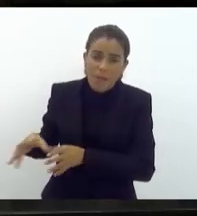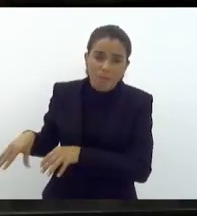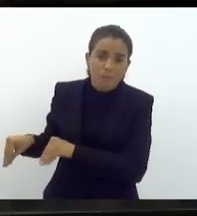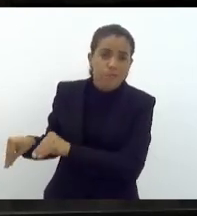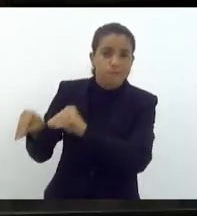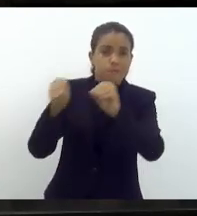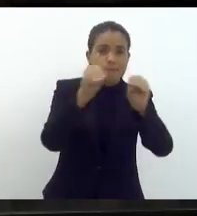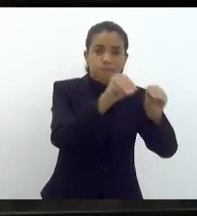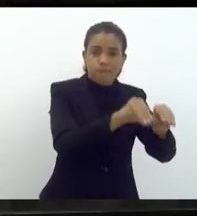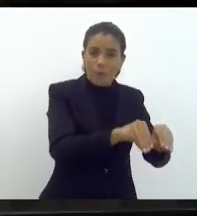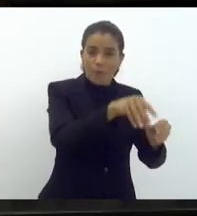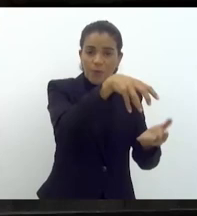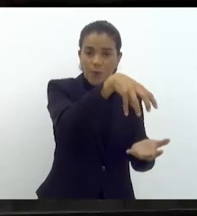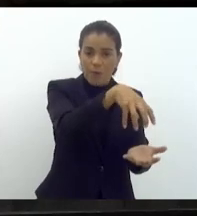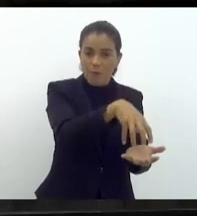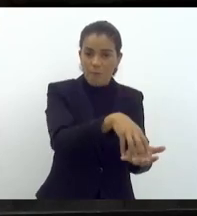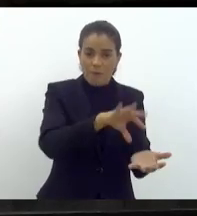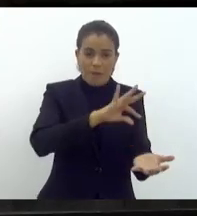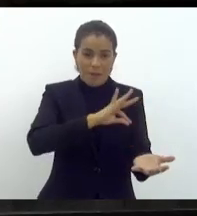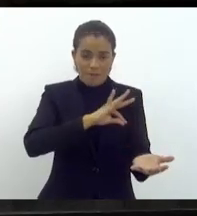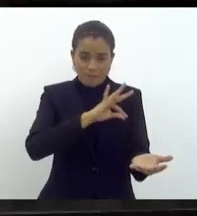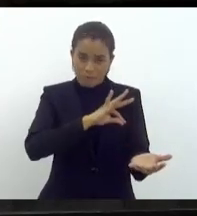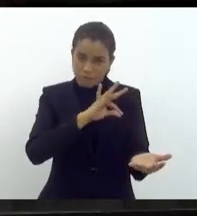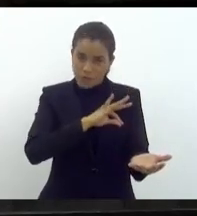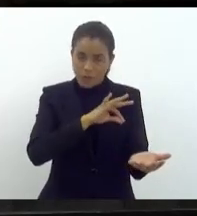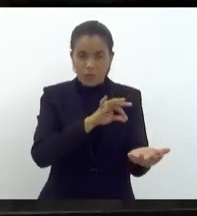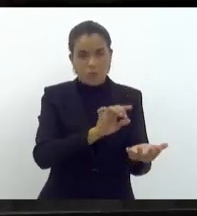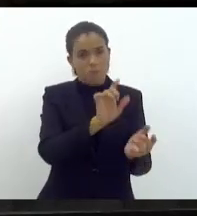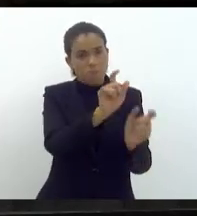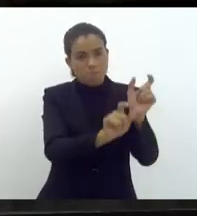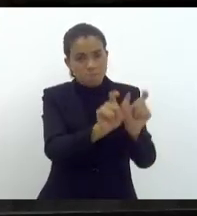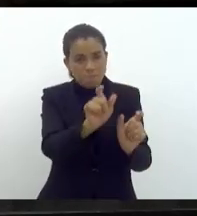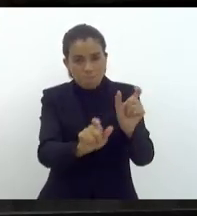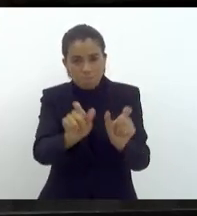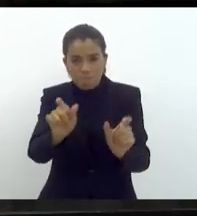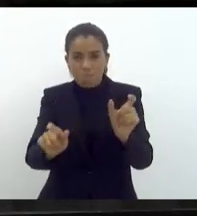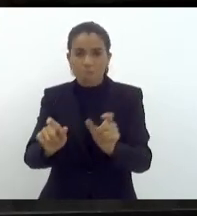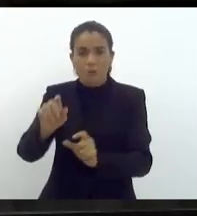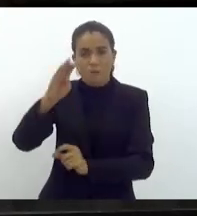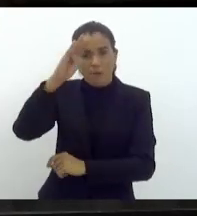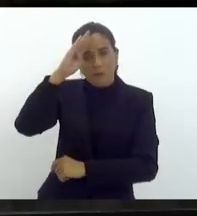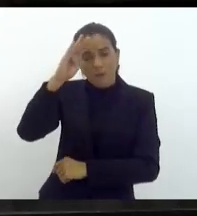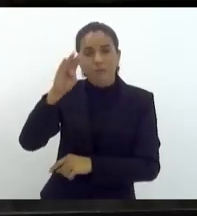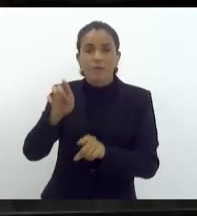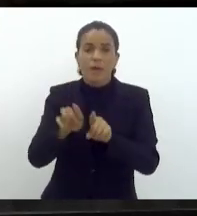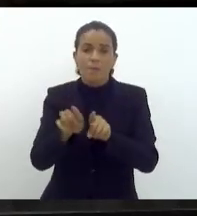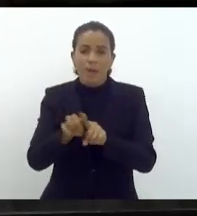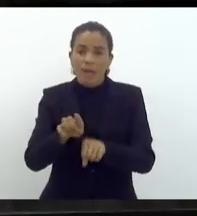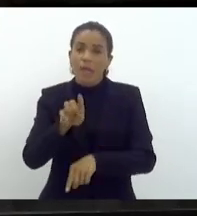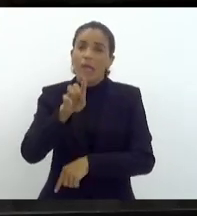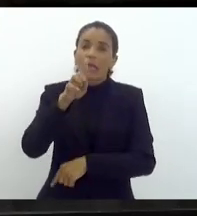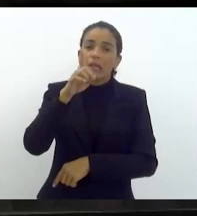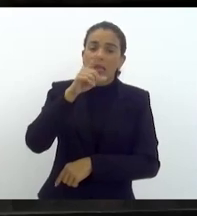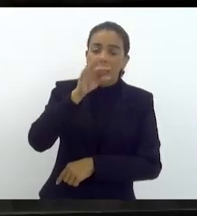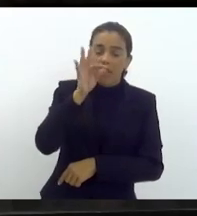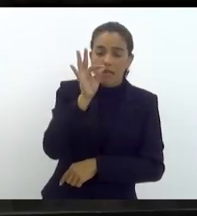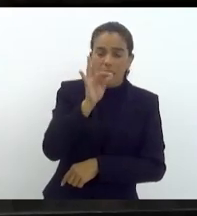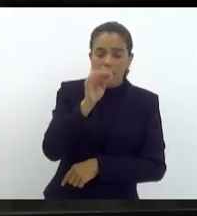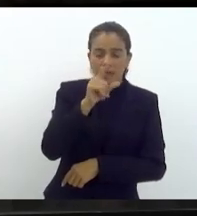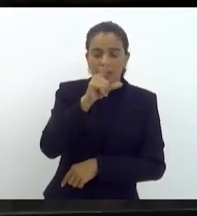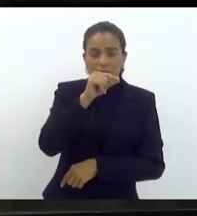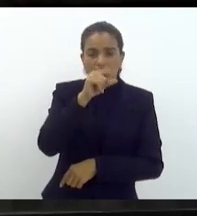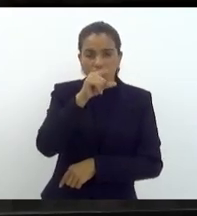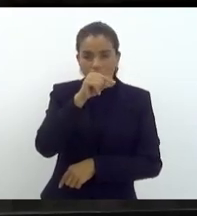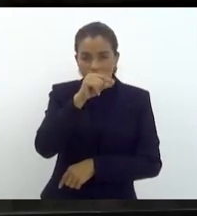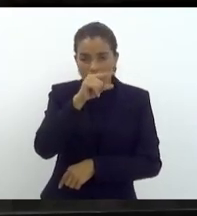vai ajudar a desfixiar um pouco o policiamento também de Nilópolis, de Mesquita, de toda aquela região, porque o 20º